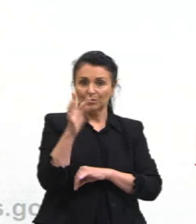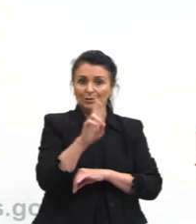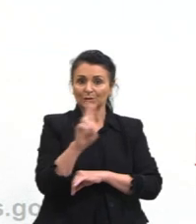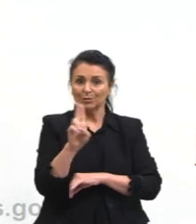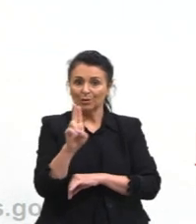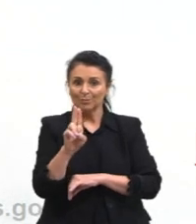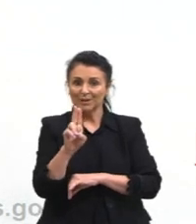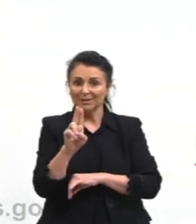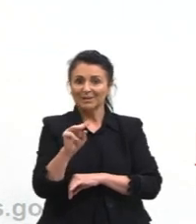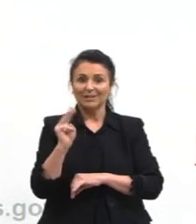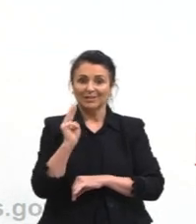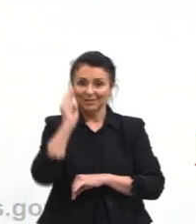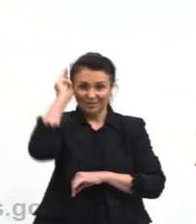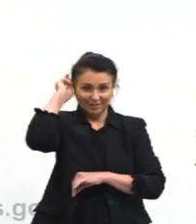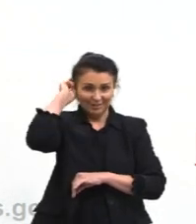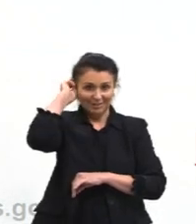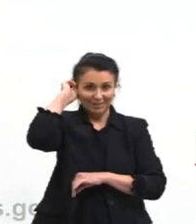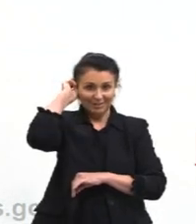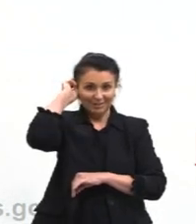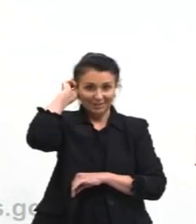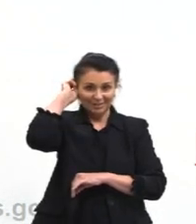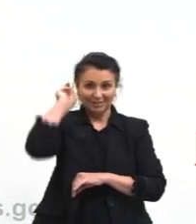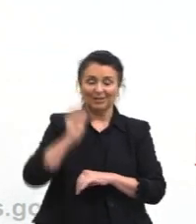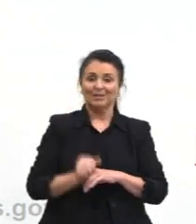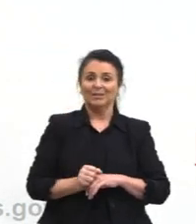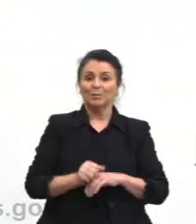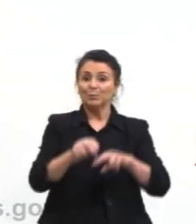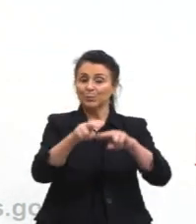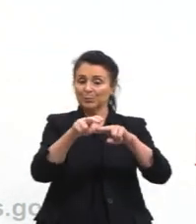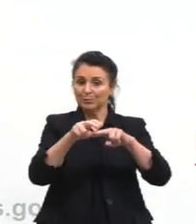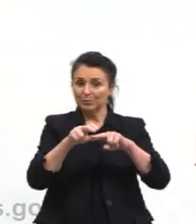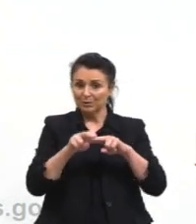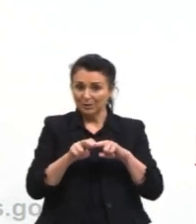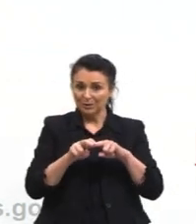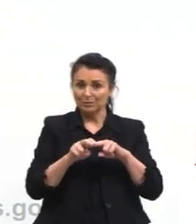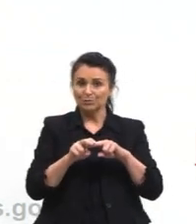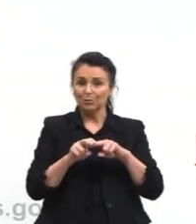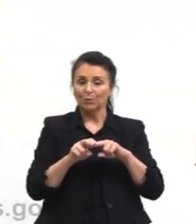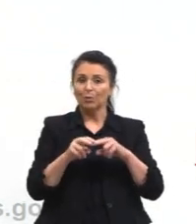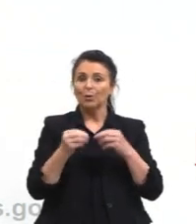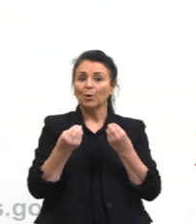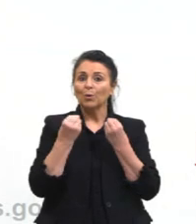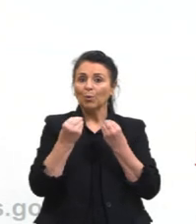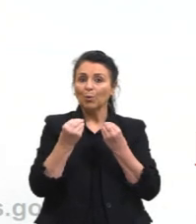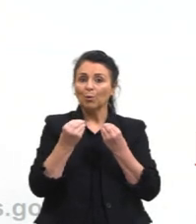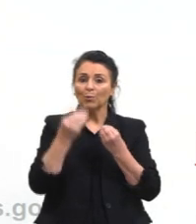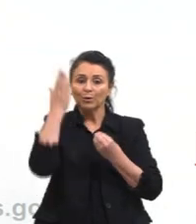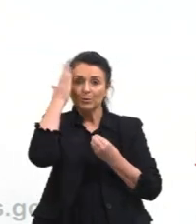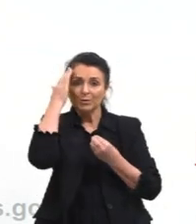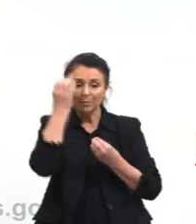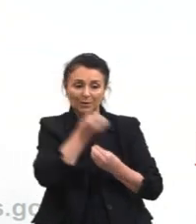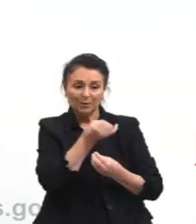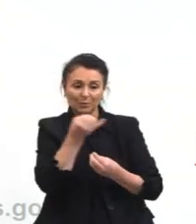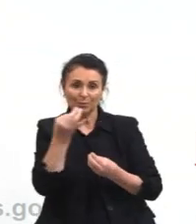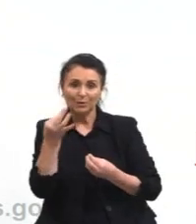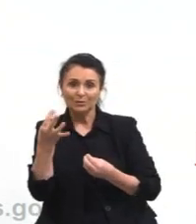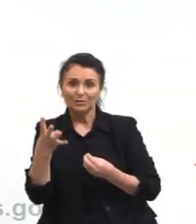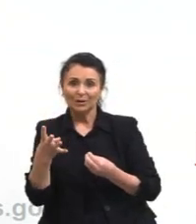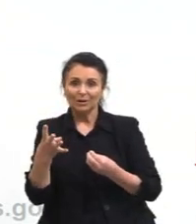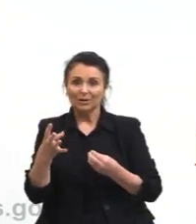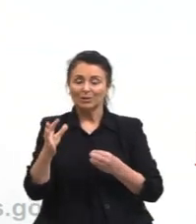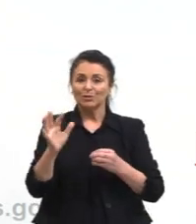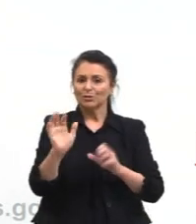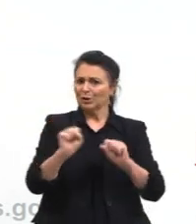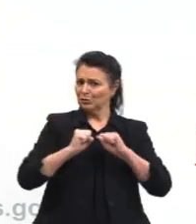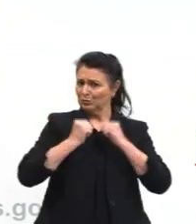do Newton, tá, gente? Então, a unidade de medida de força é Newton. A gente usa um N,